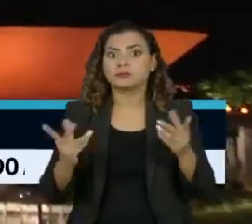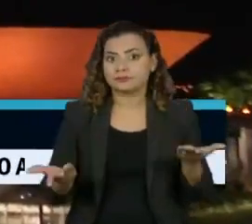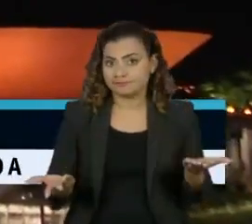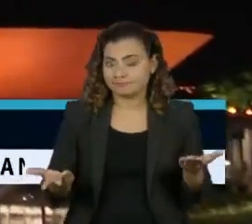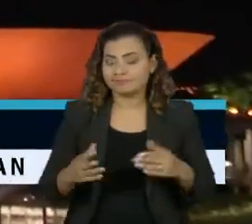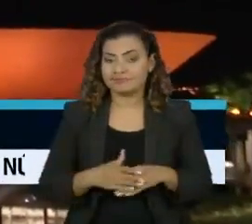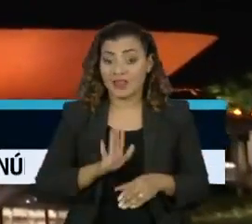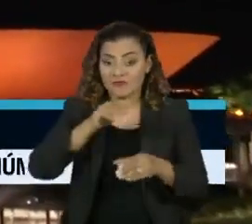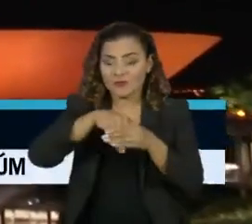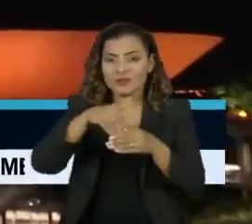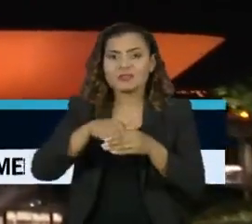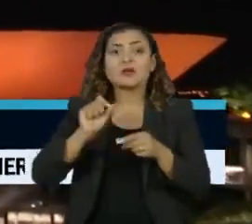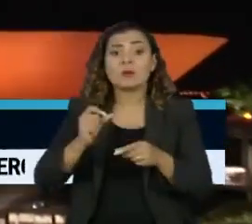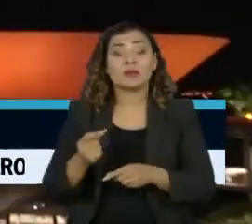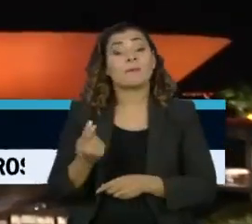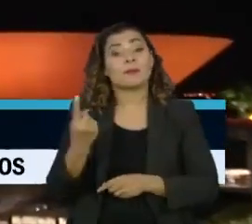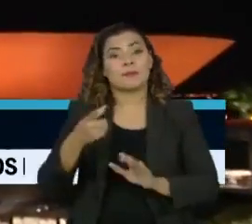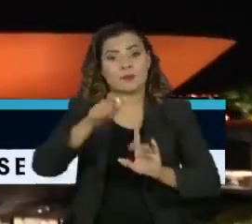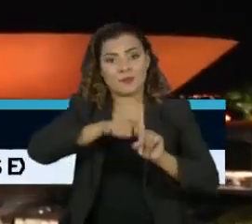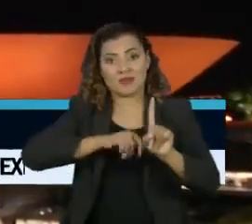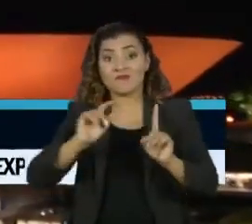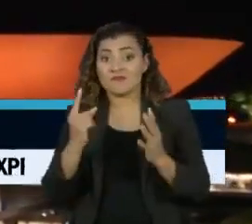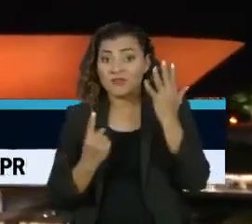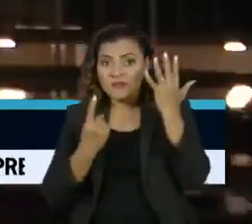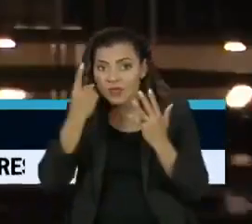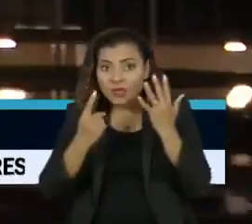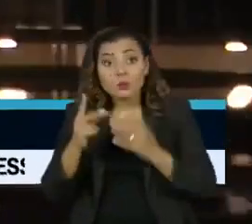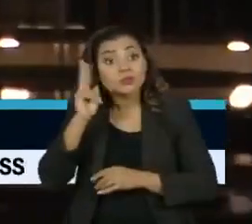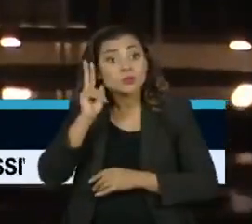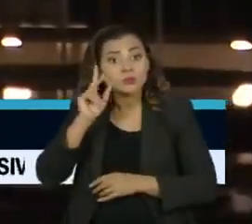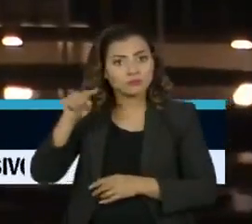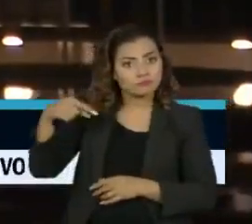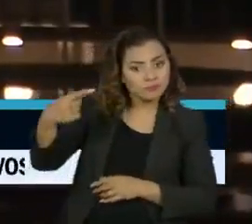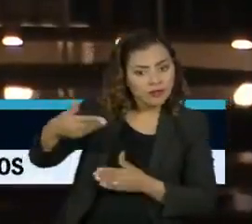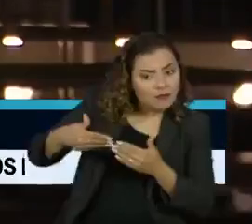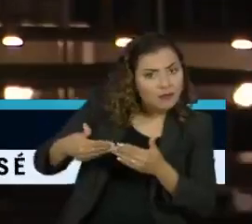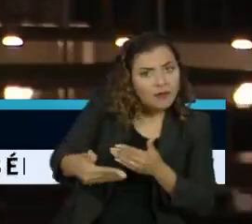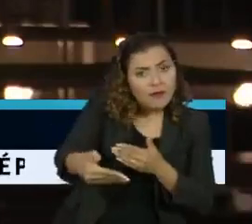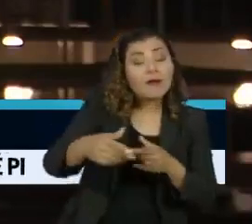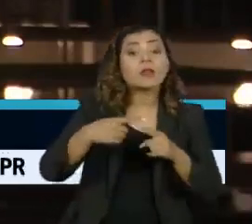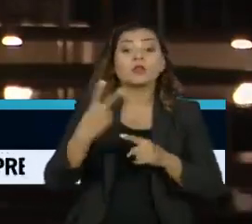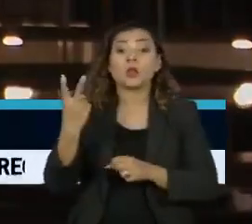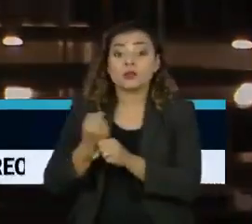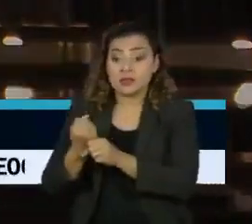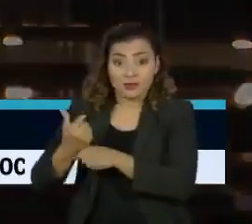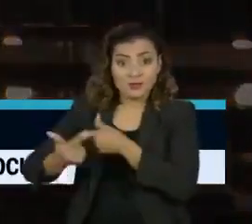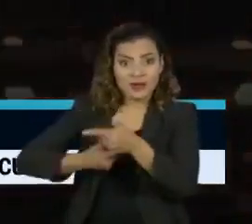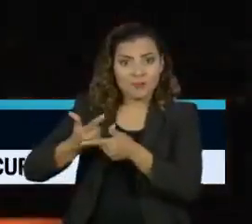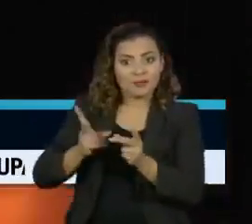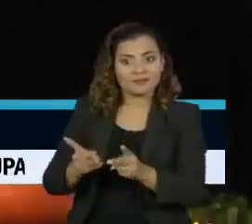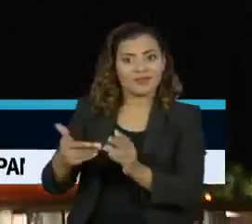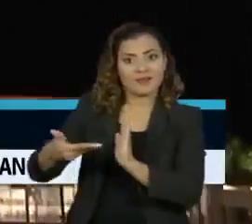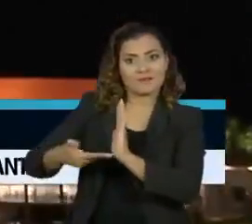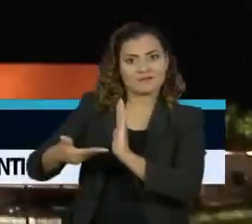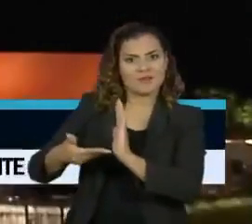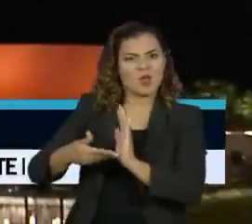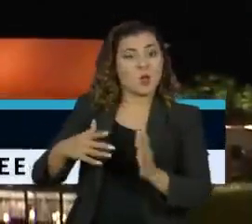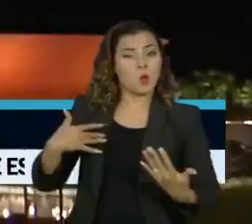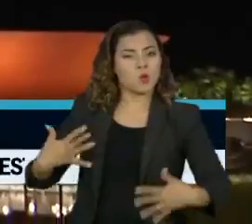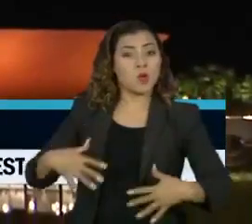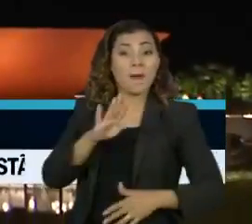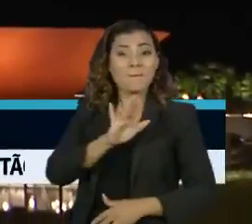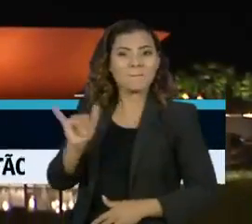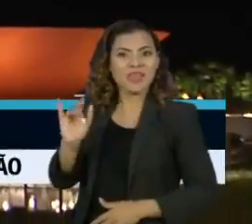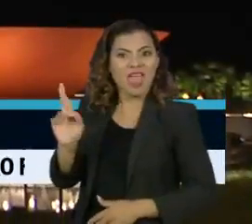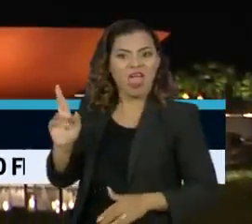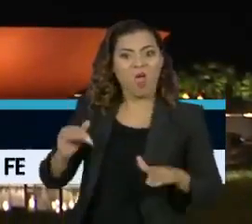A votação acontece em 1º de fevereiro, uma segunda-feira. O escolhido terá mandato de dois anos à frente dessa estrutura bilionária, que